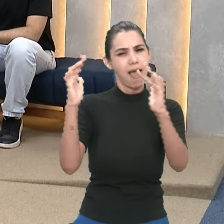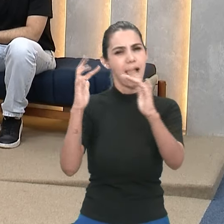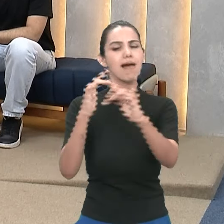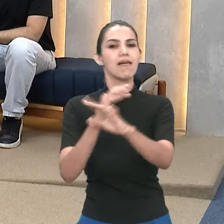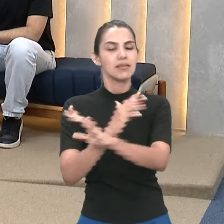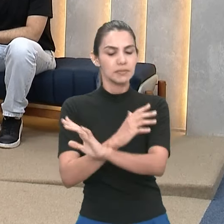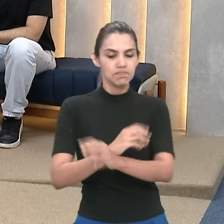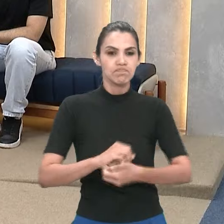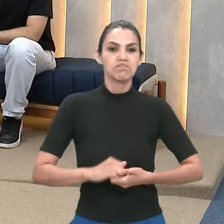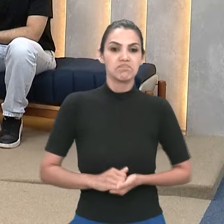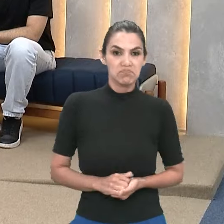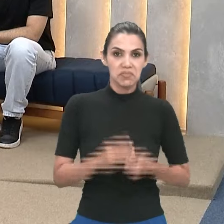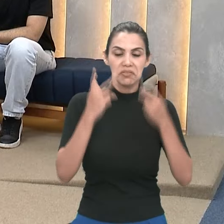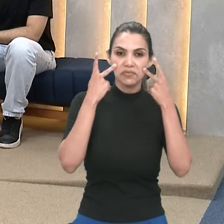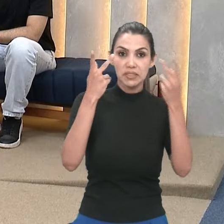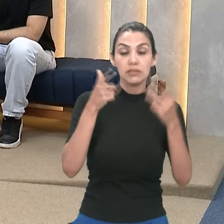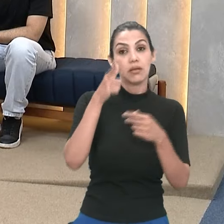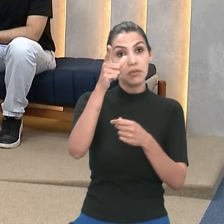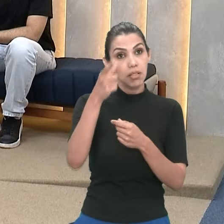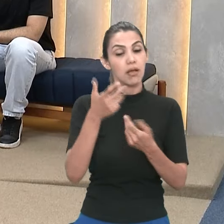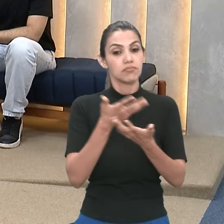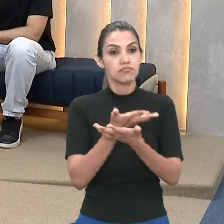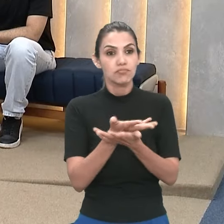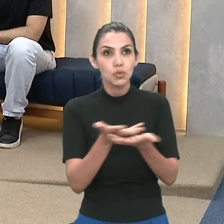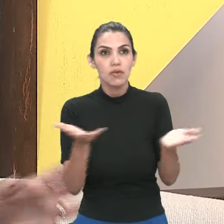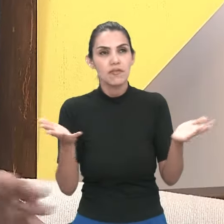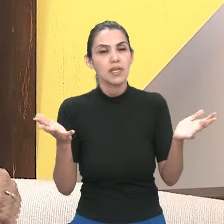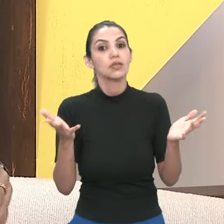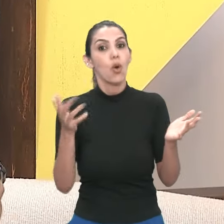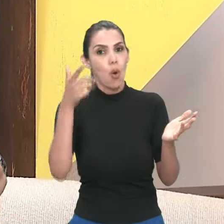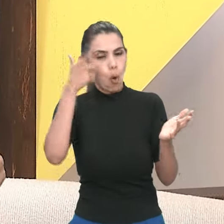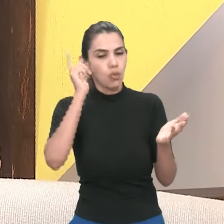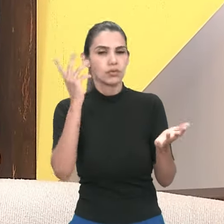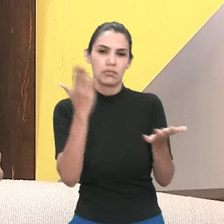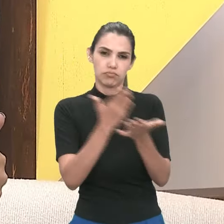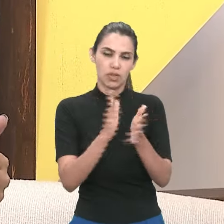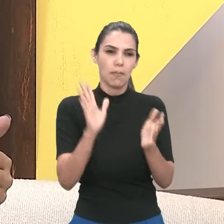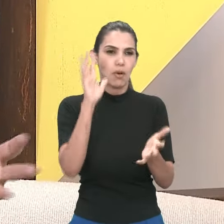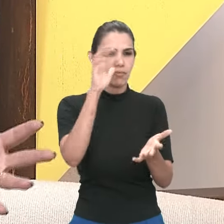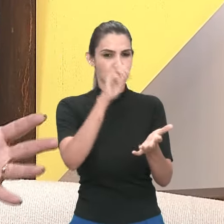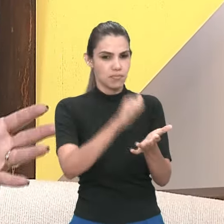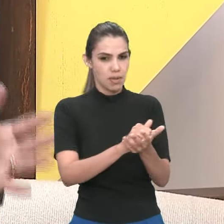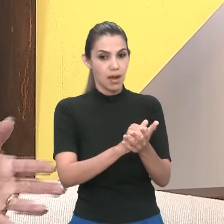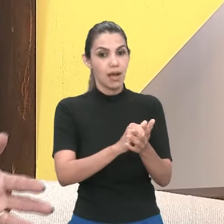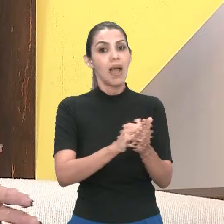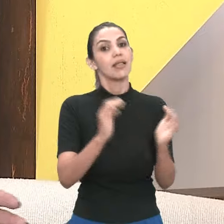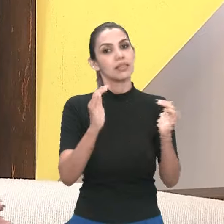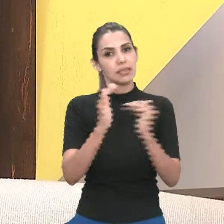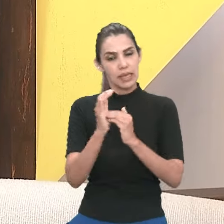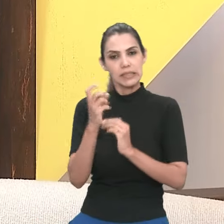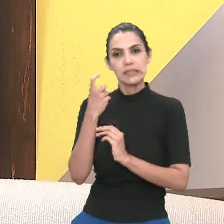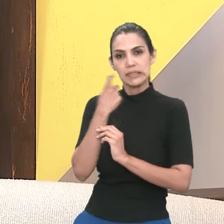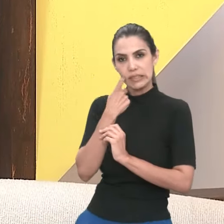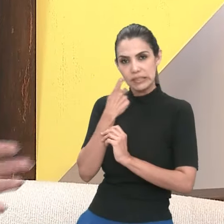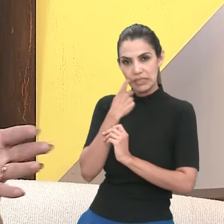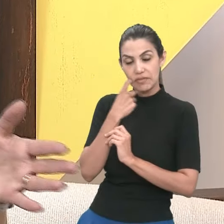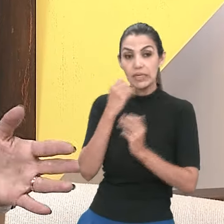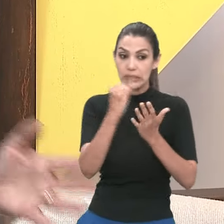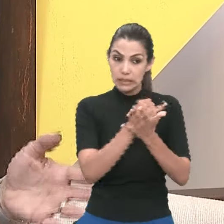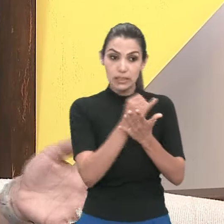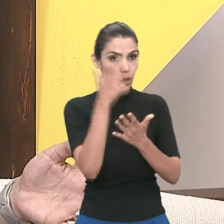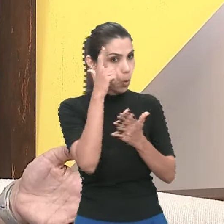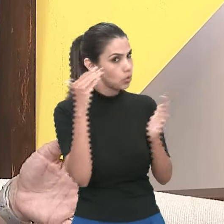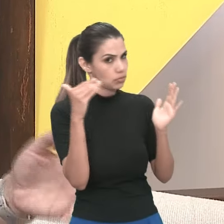só. Então, assim, o evento... Nós fechamos as inscrições ontem, o credenciamento vai até sexta-feira, mas as inscrições foram fechadas ontem.